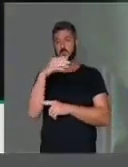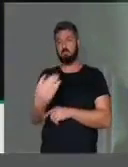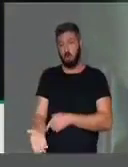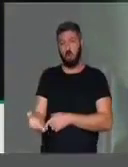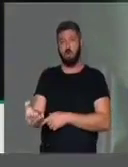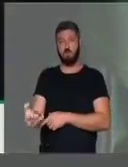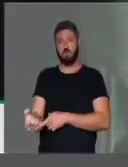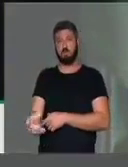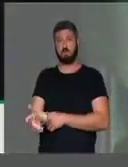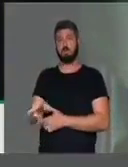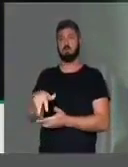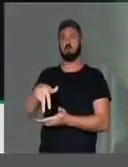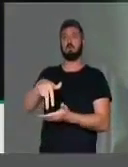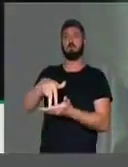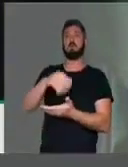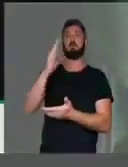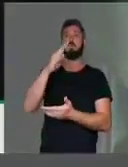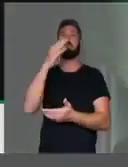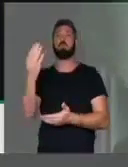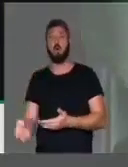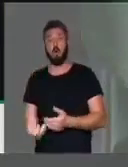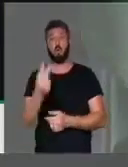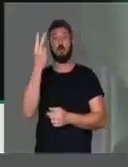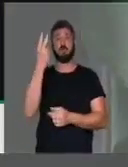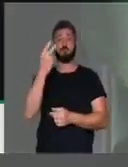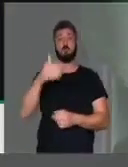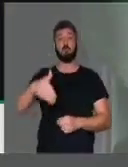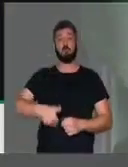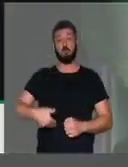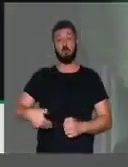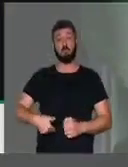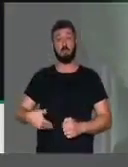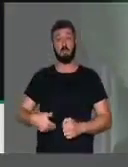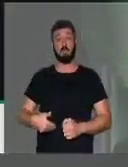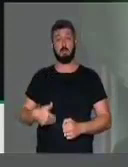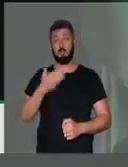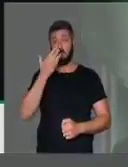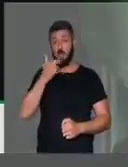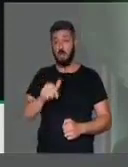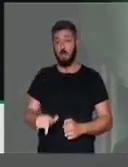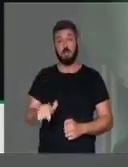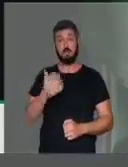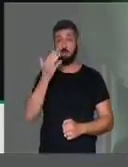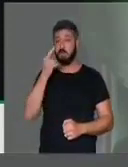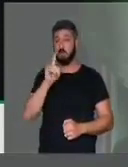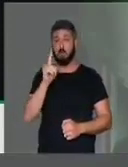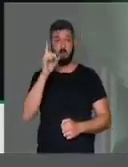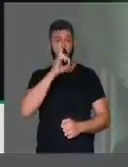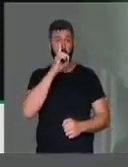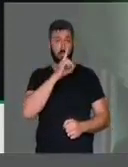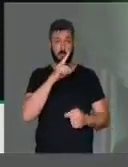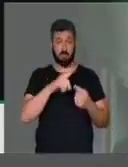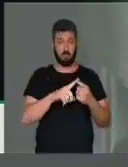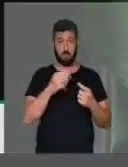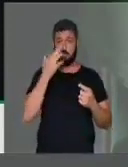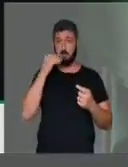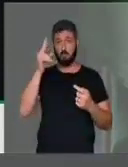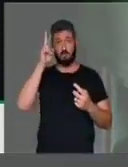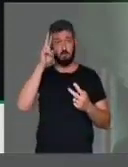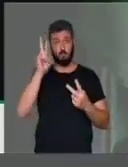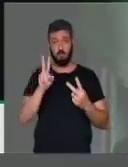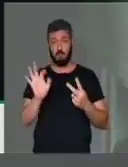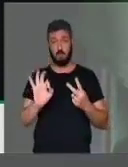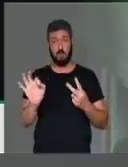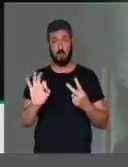vezes com fome. Esse garoto não tinha se alimentado nem no domingo, nem na segunda